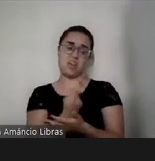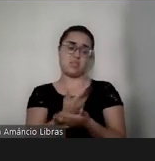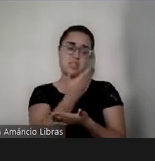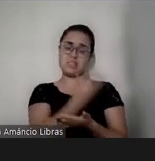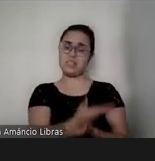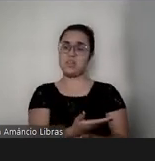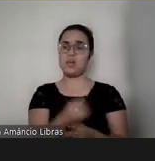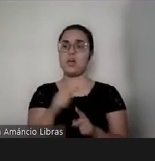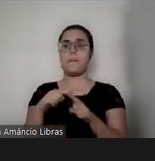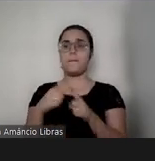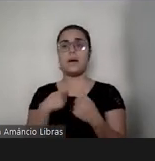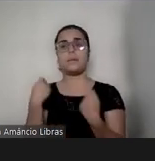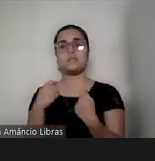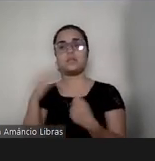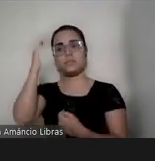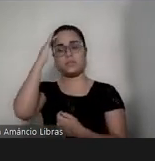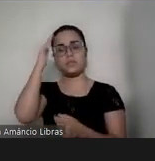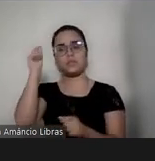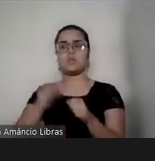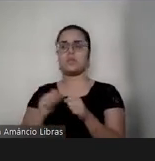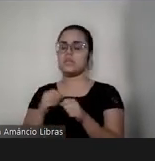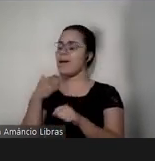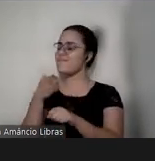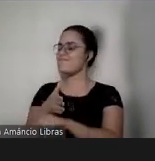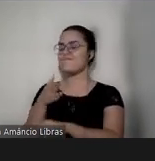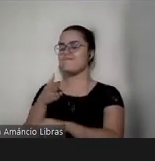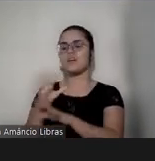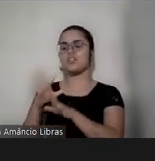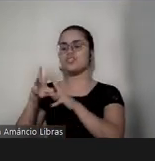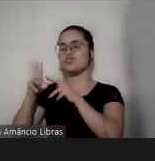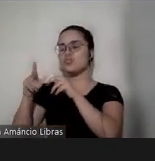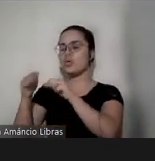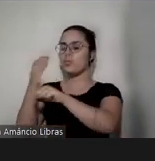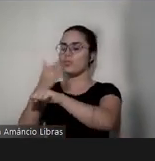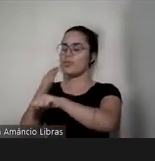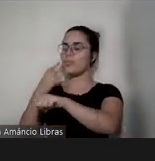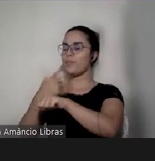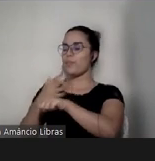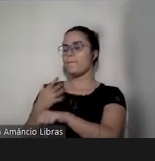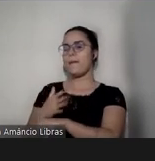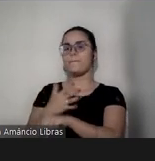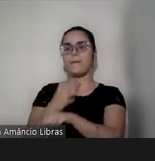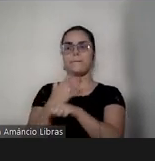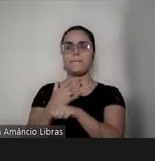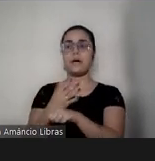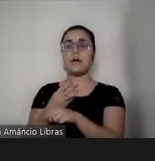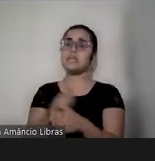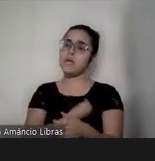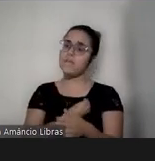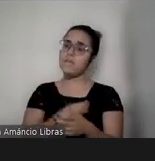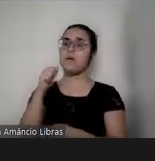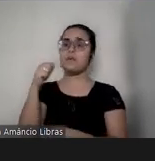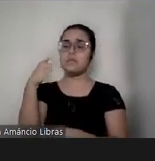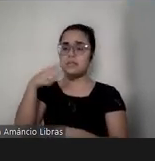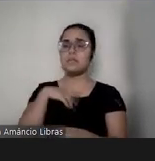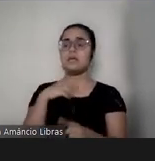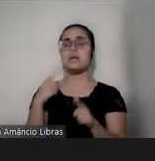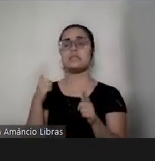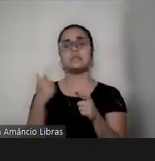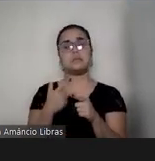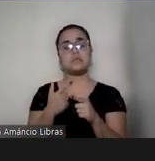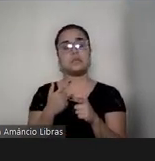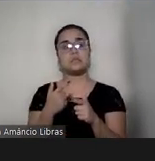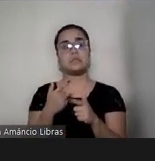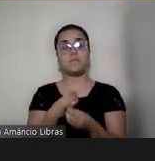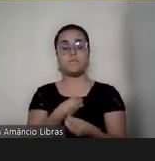precisa entender que faz parte de todo o processo, que a gente passa, sim, por isso, e que a gente tem que dar conta, né,